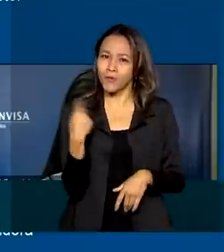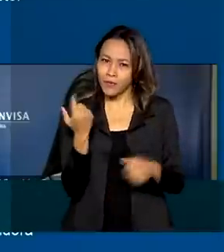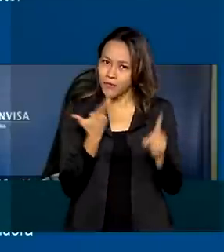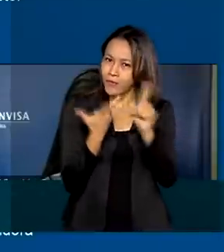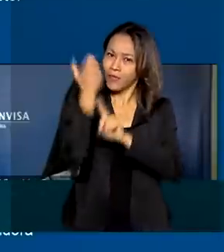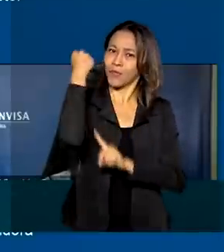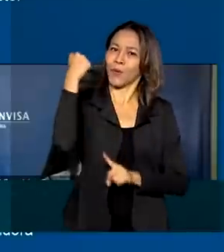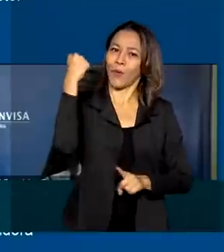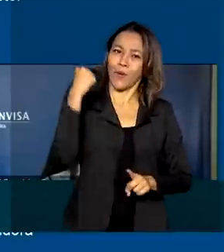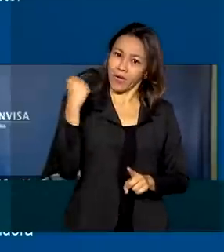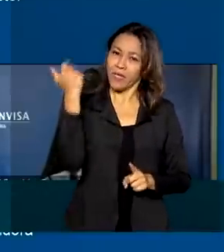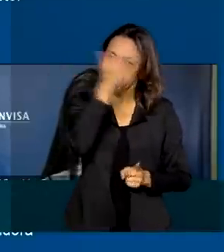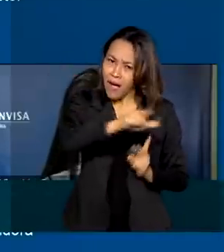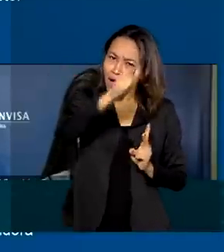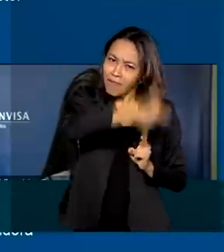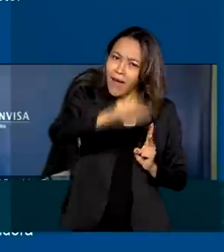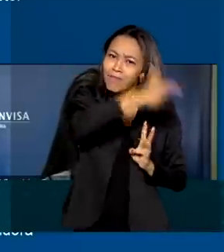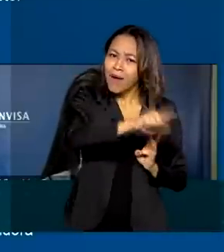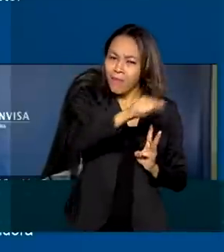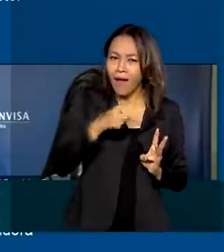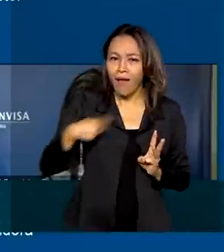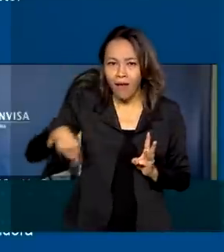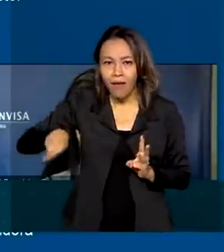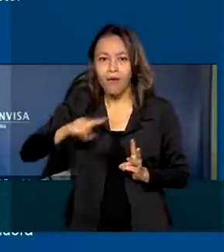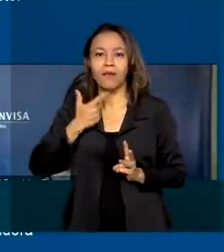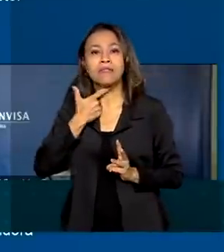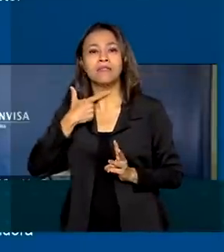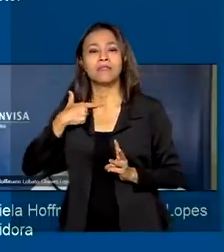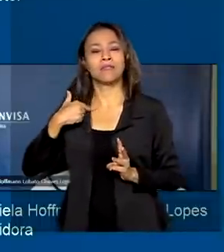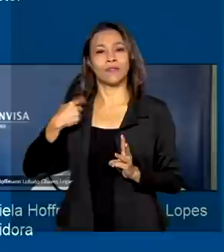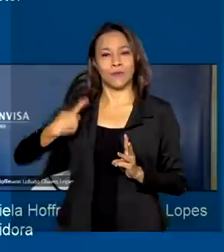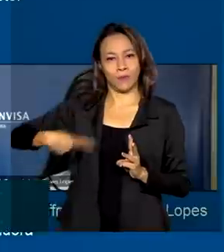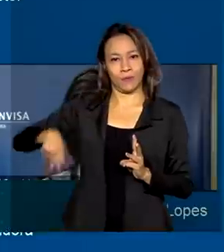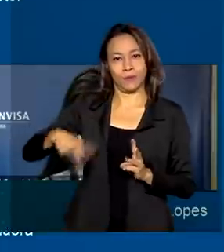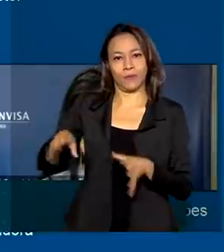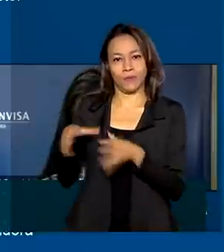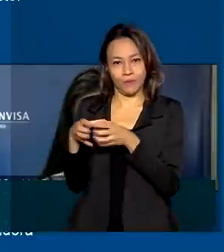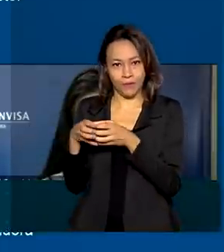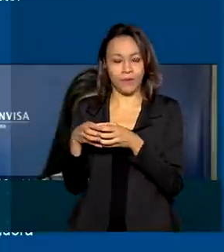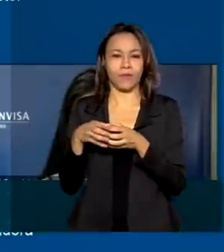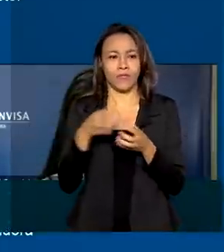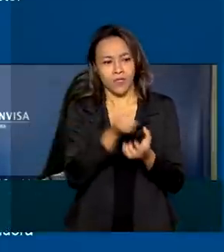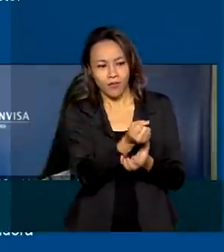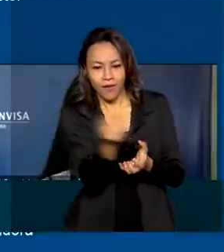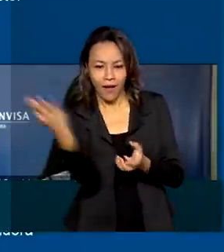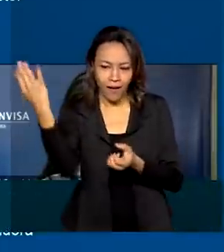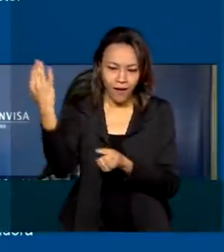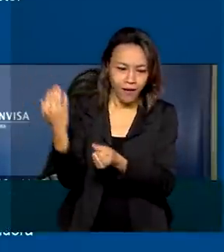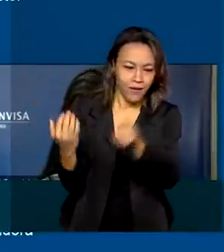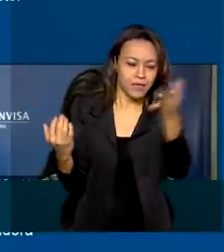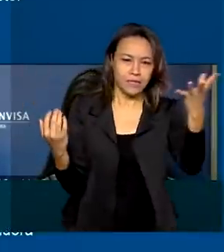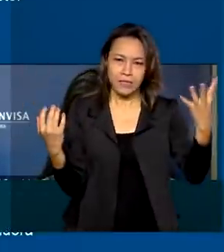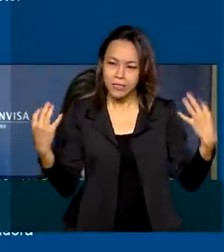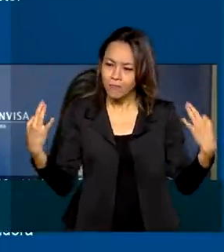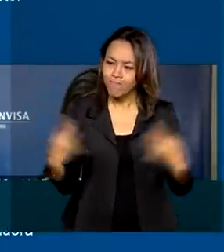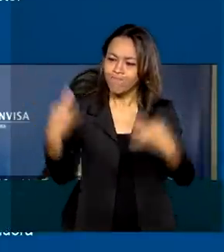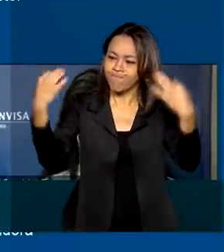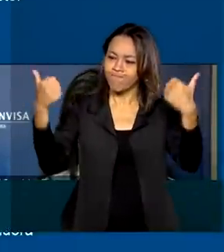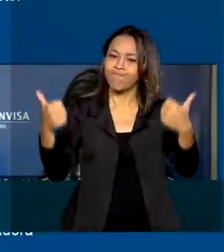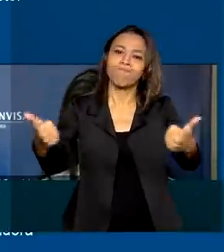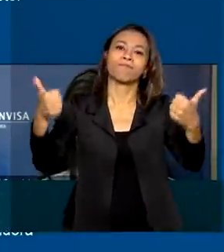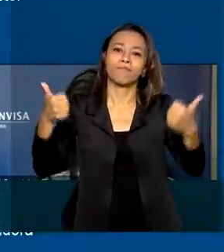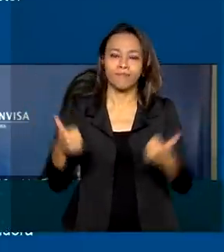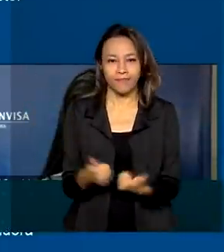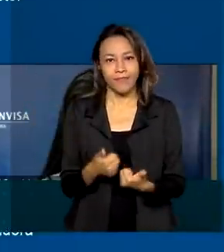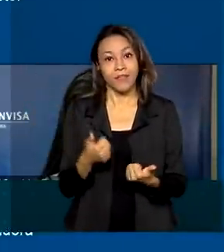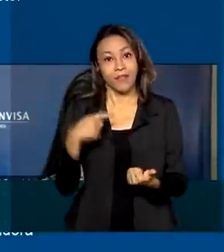venham outras iguais é o que desejamos, que sejam múltiplas, que sejam plenas e que